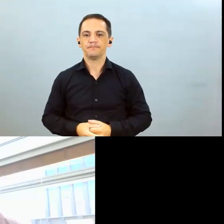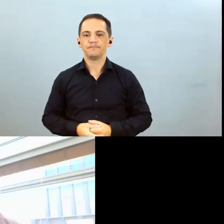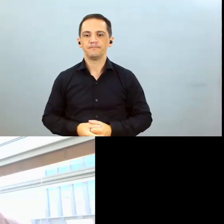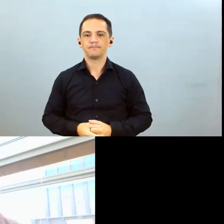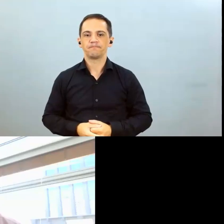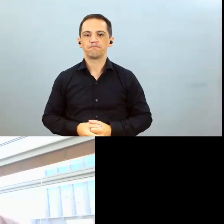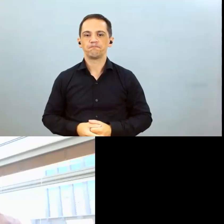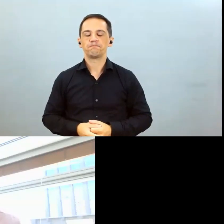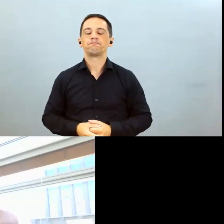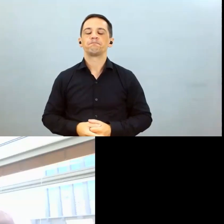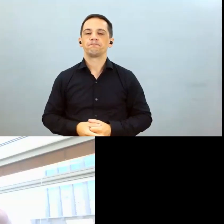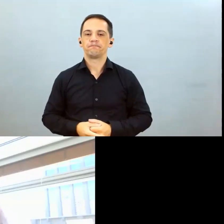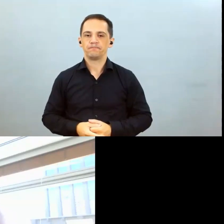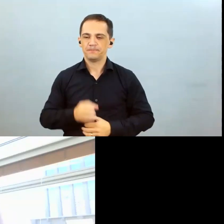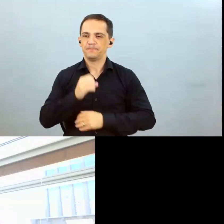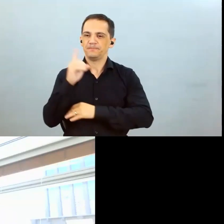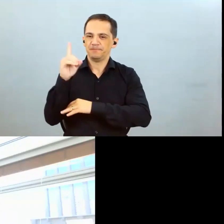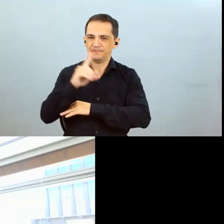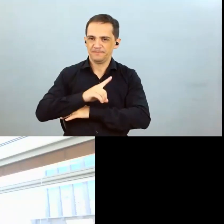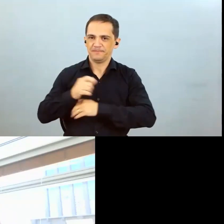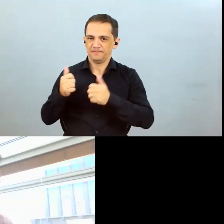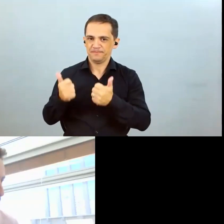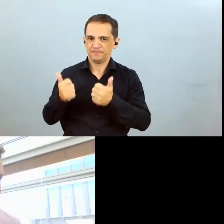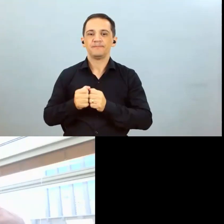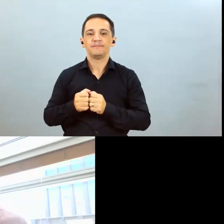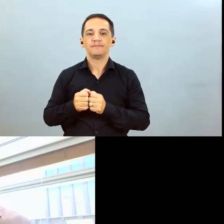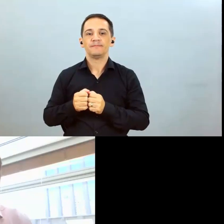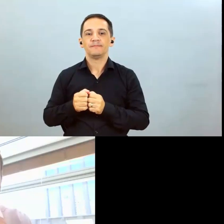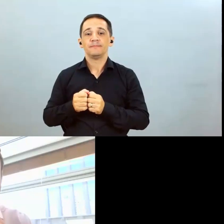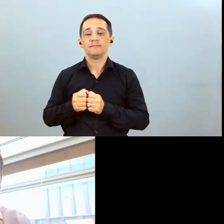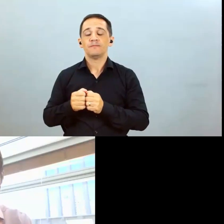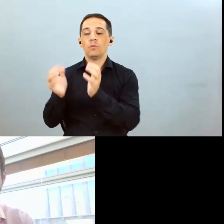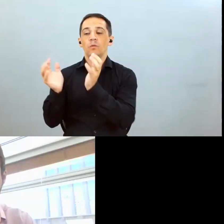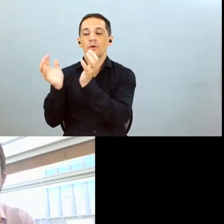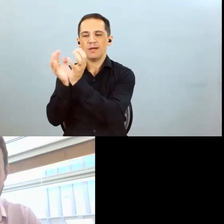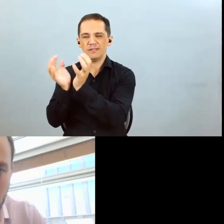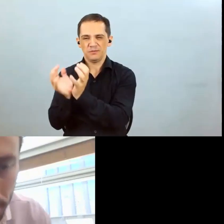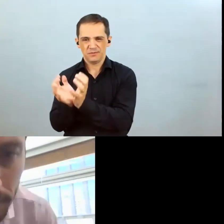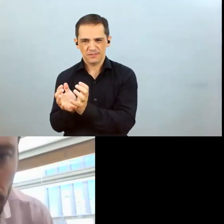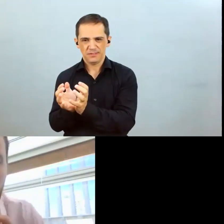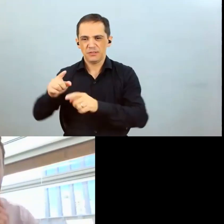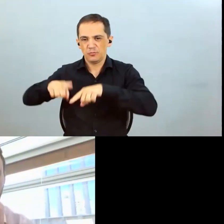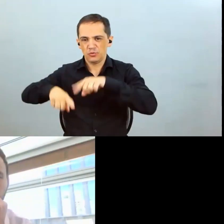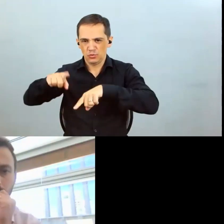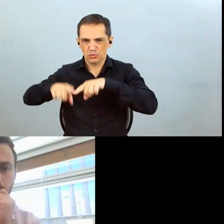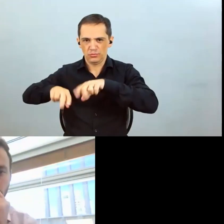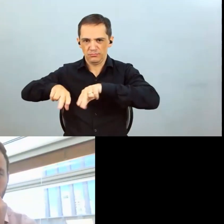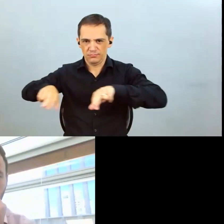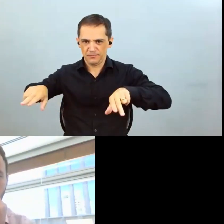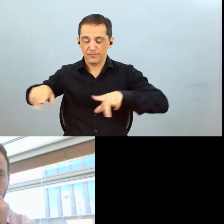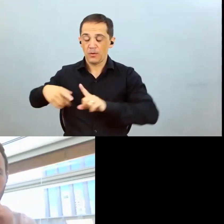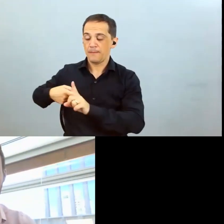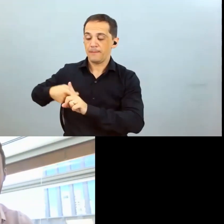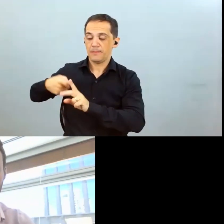Daniel, bom dia. Sobre os Reds, o que aconteceu ao longo desses últimos meses? O mercado